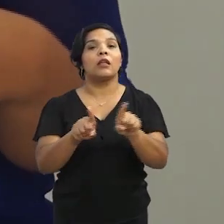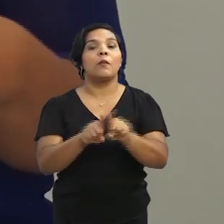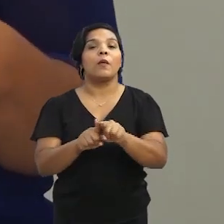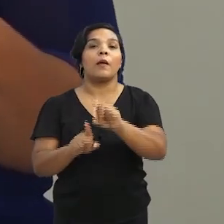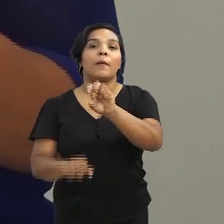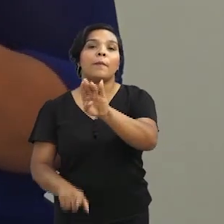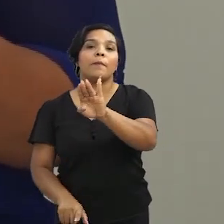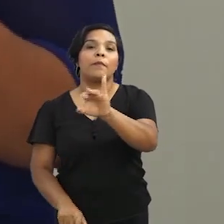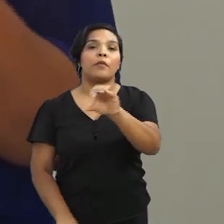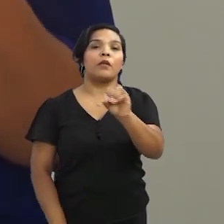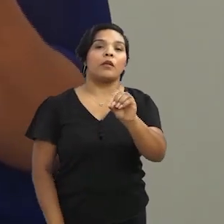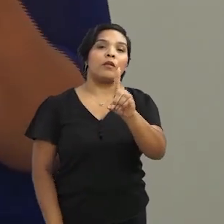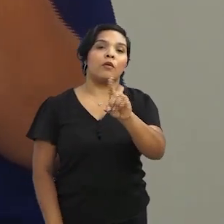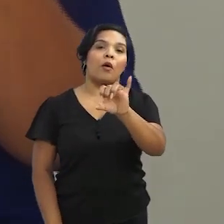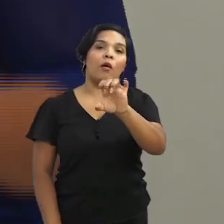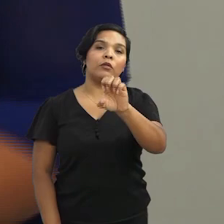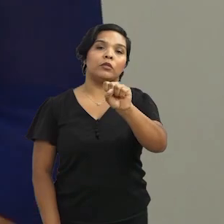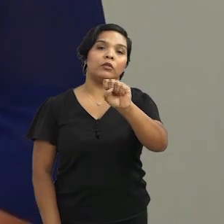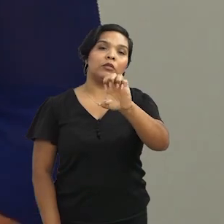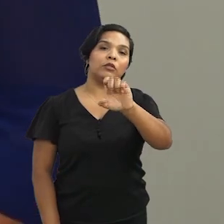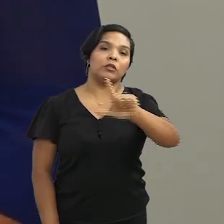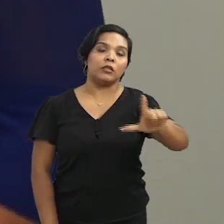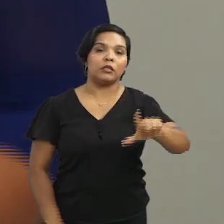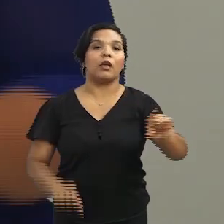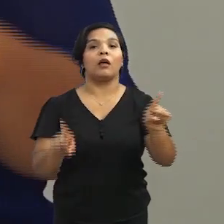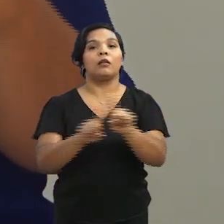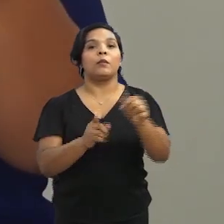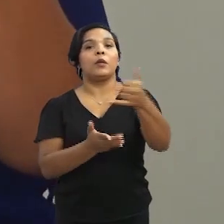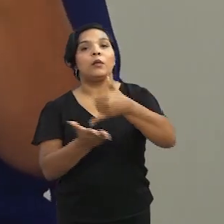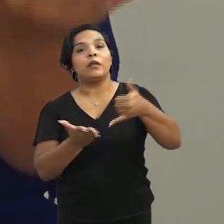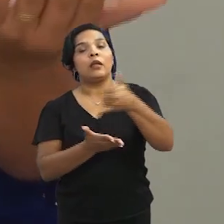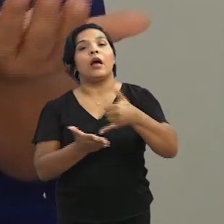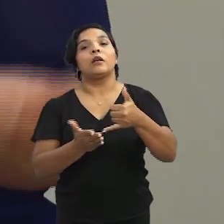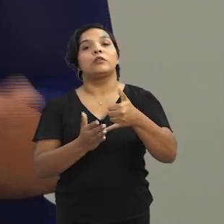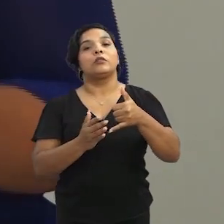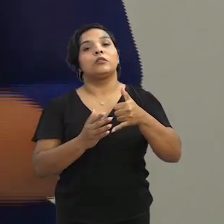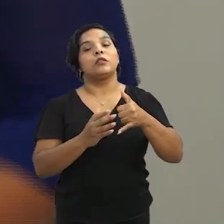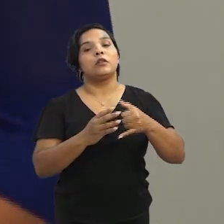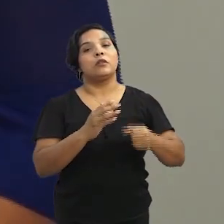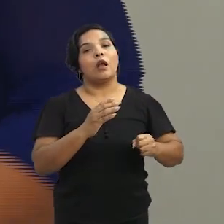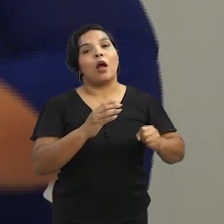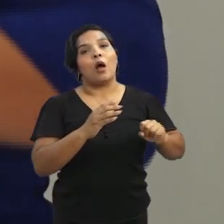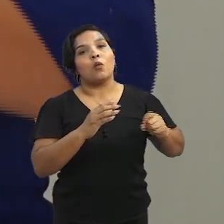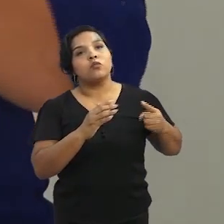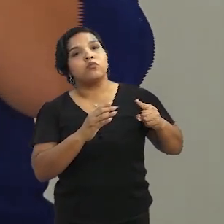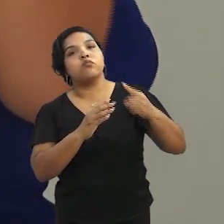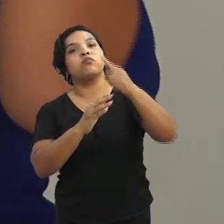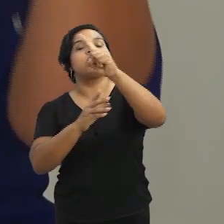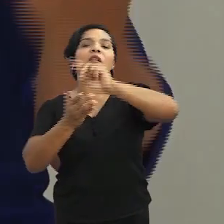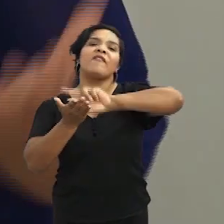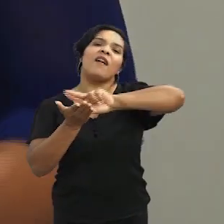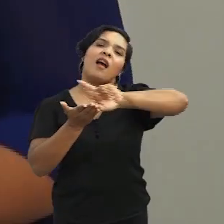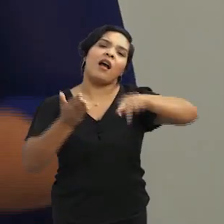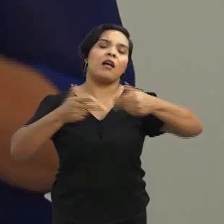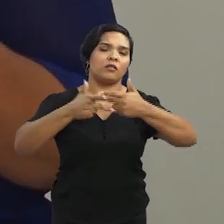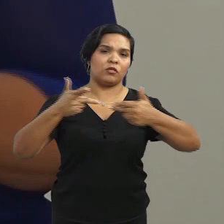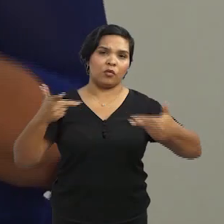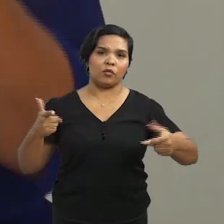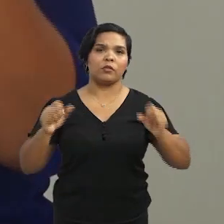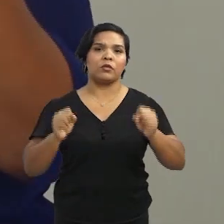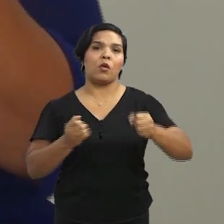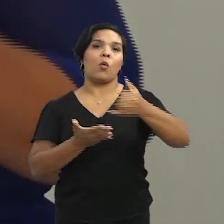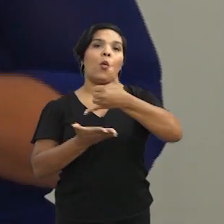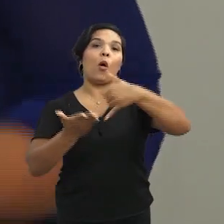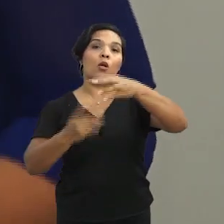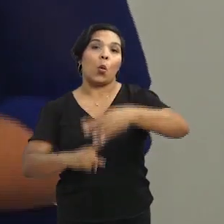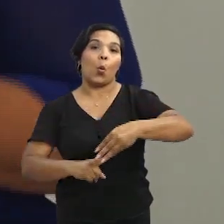também como biodiesel. Além disso, ela pode ser utilizada como lubrificante de foguetes e diversas coisas, principalmente